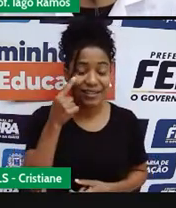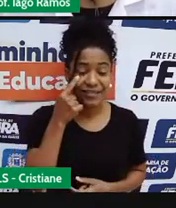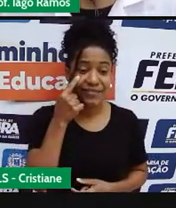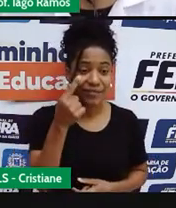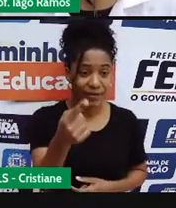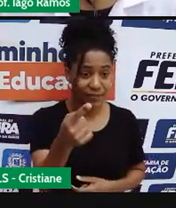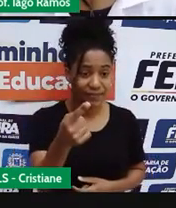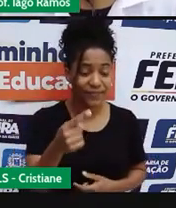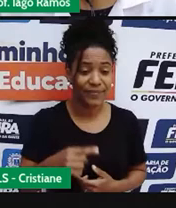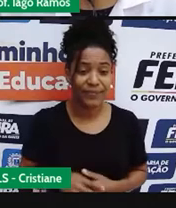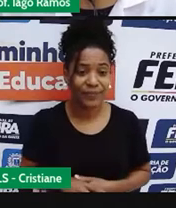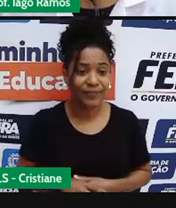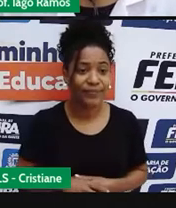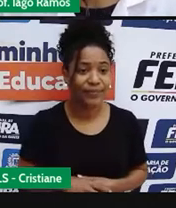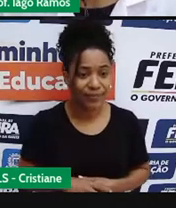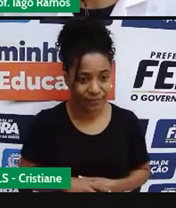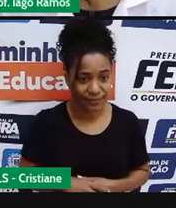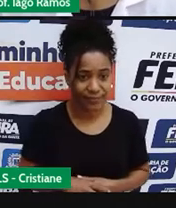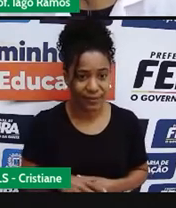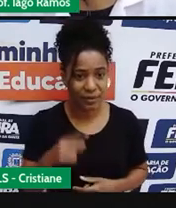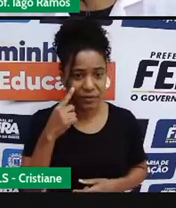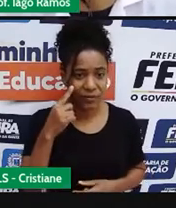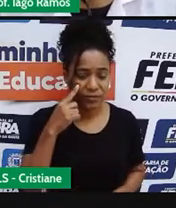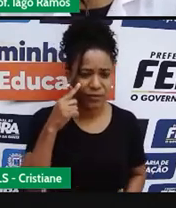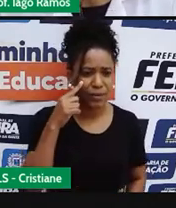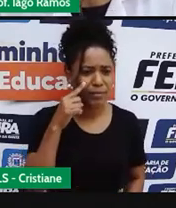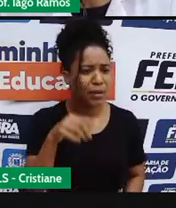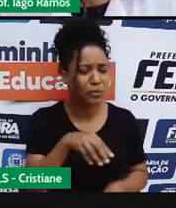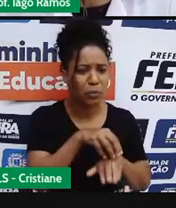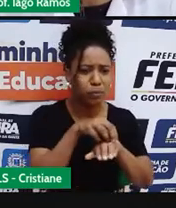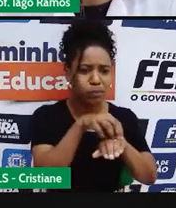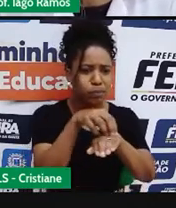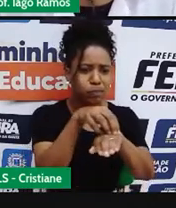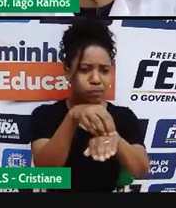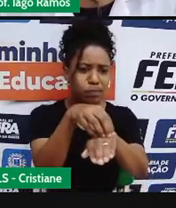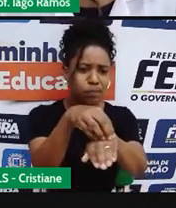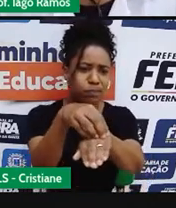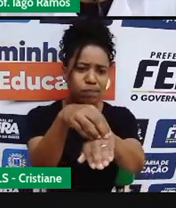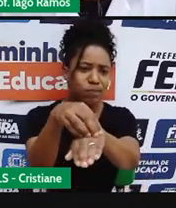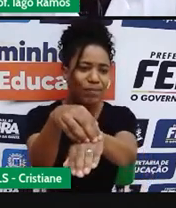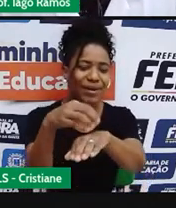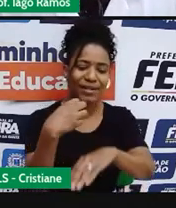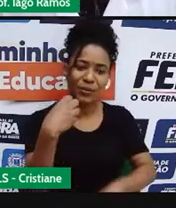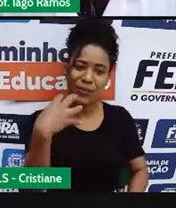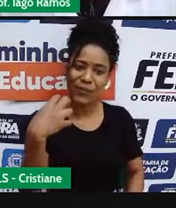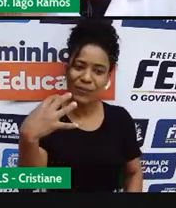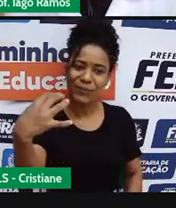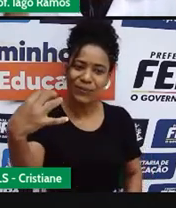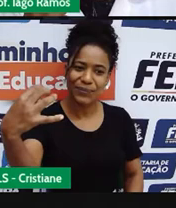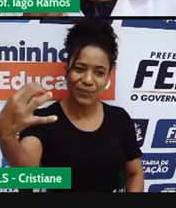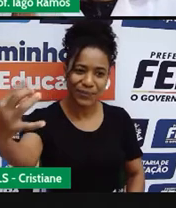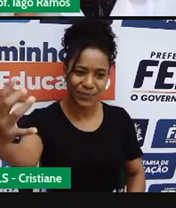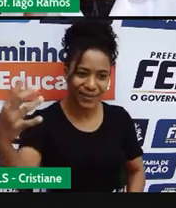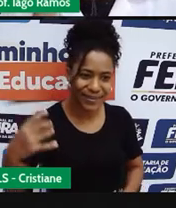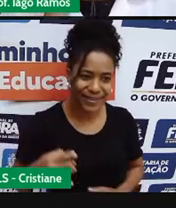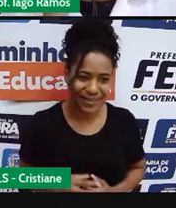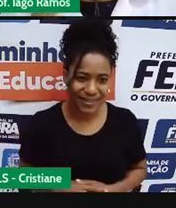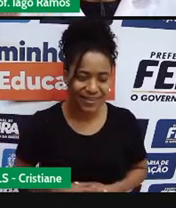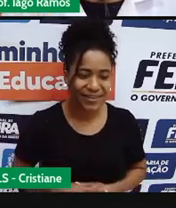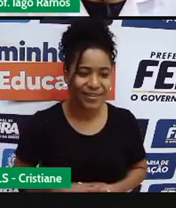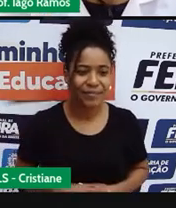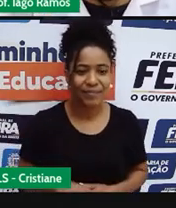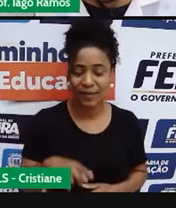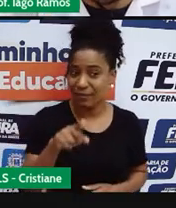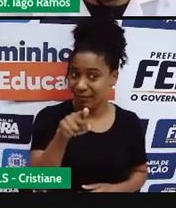que tem aí, né, parece ali um carrinho de viagem, olha só que bacana. Sendo você, eu vou tentar